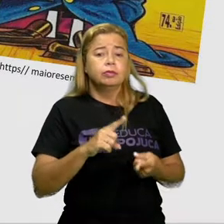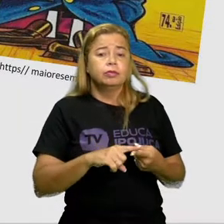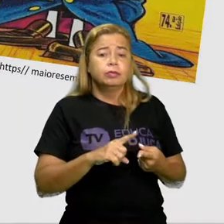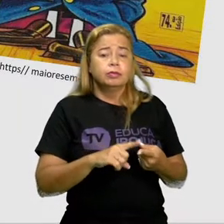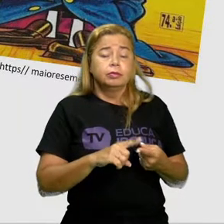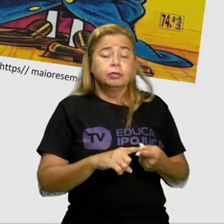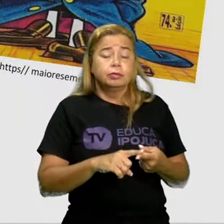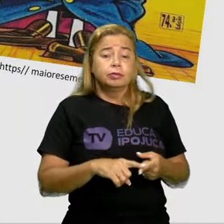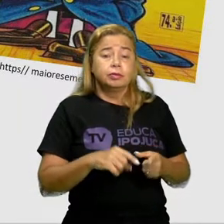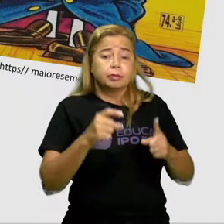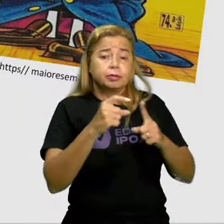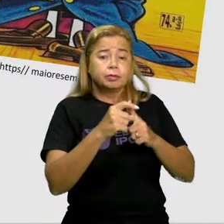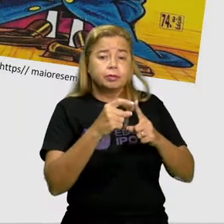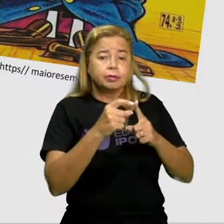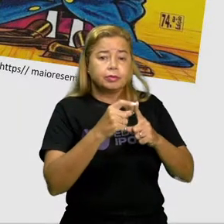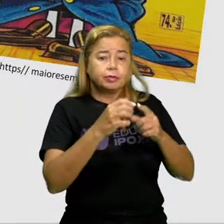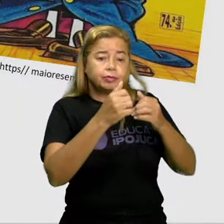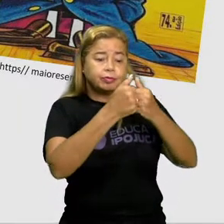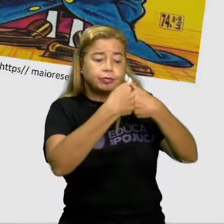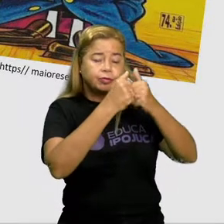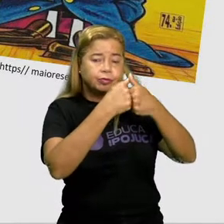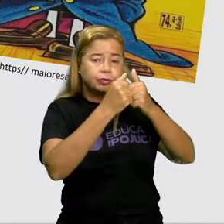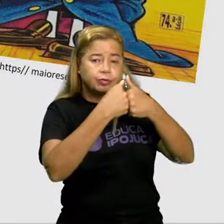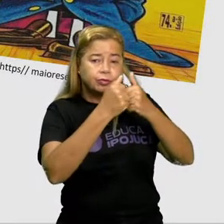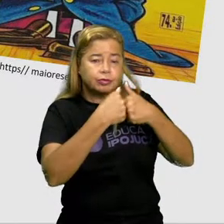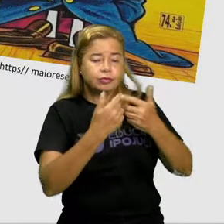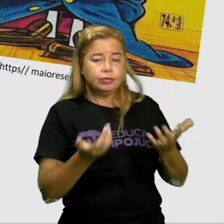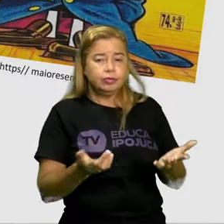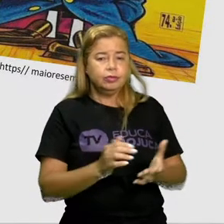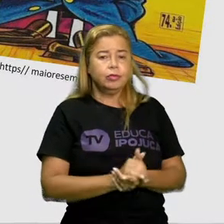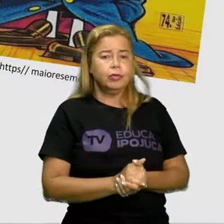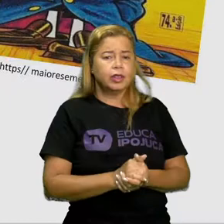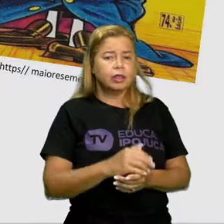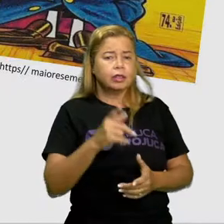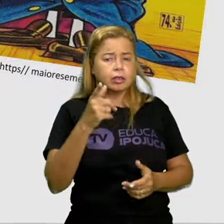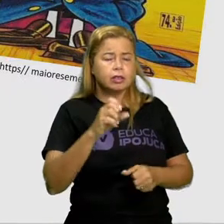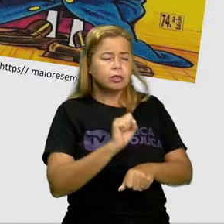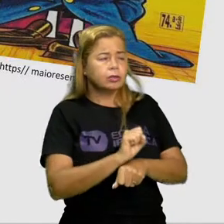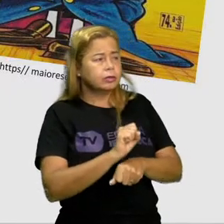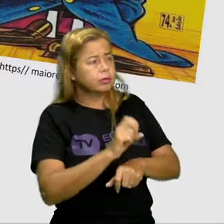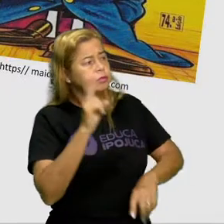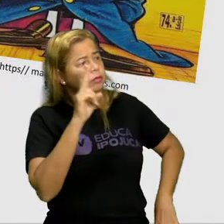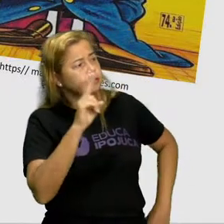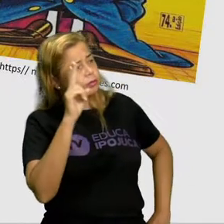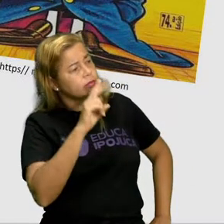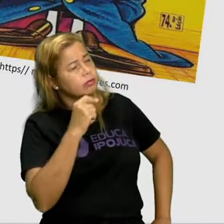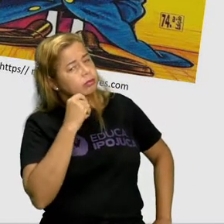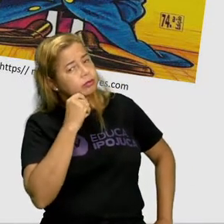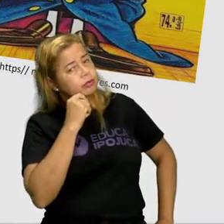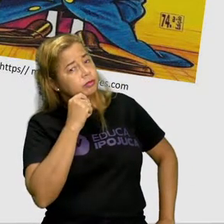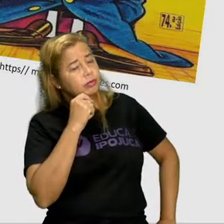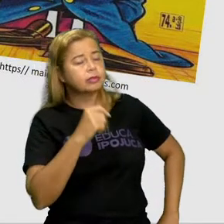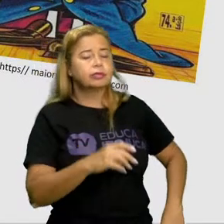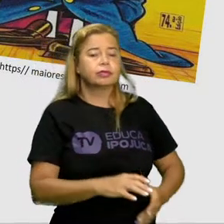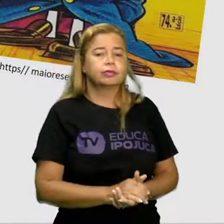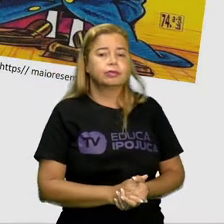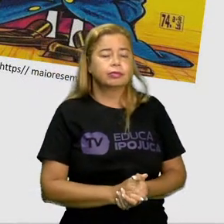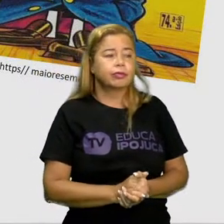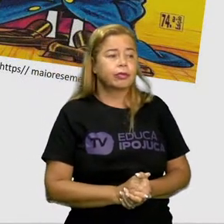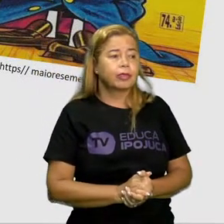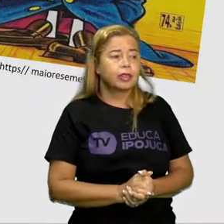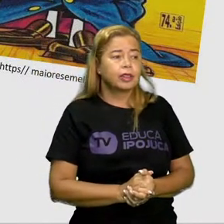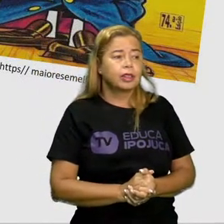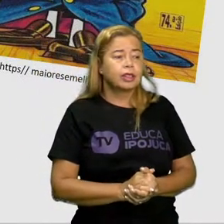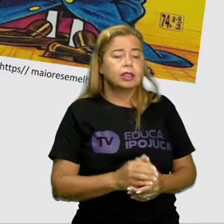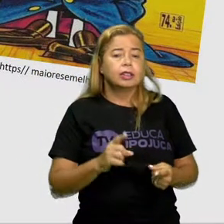automóvel como ônibus Não é isso? Vocês já pararam para observar? Também encontramos letras